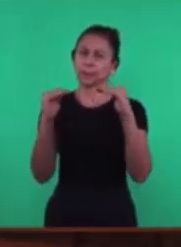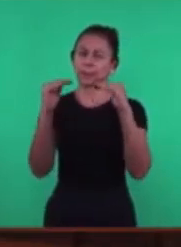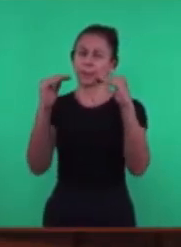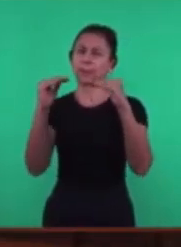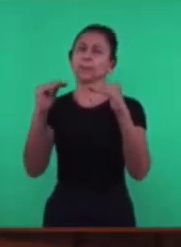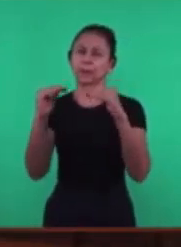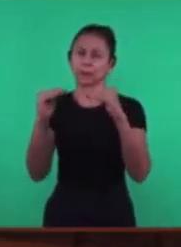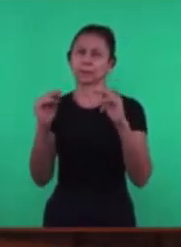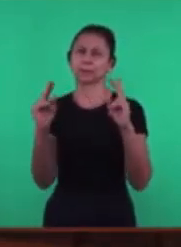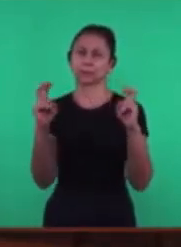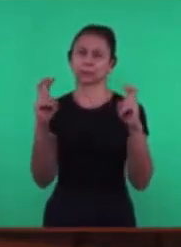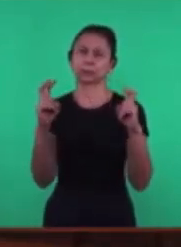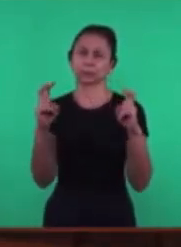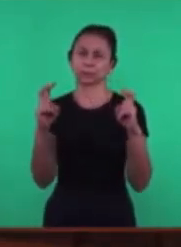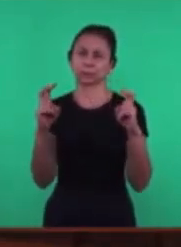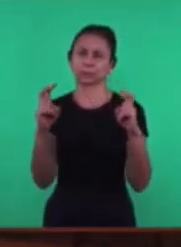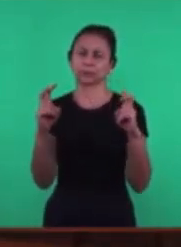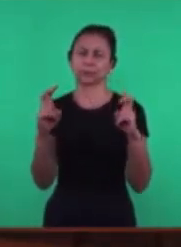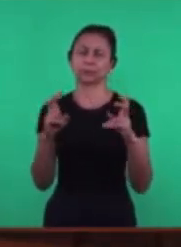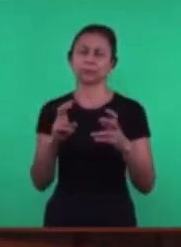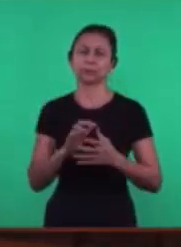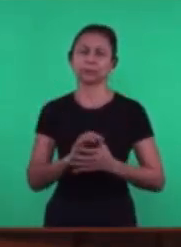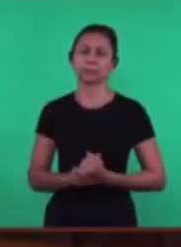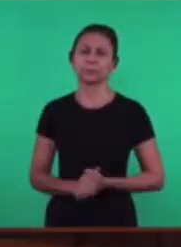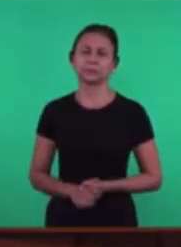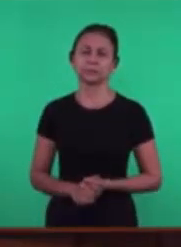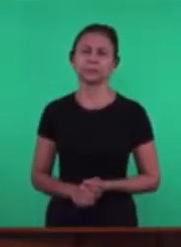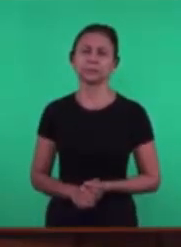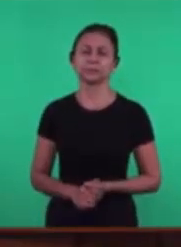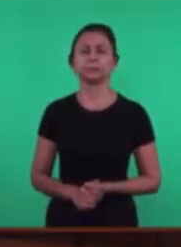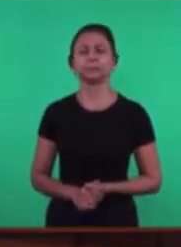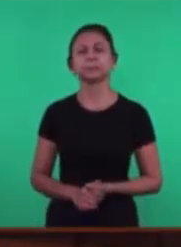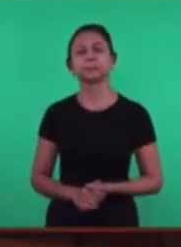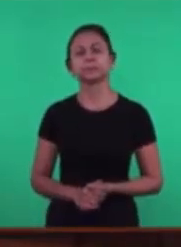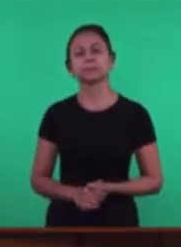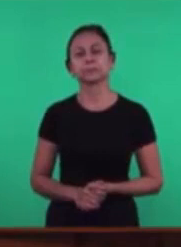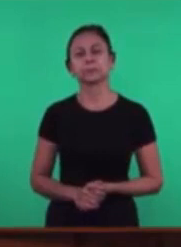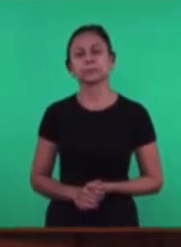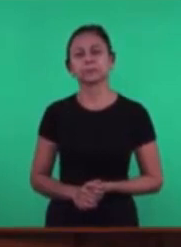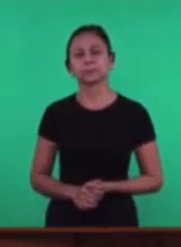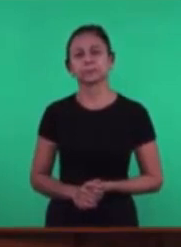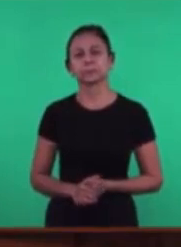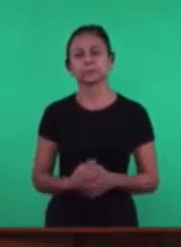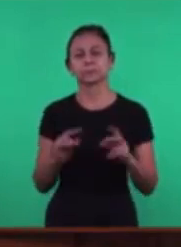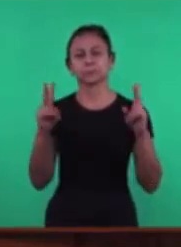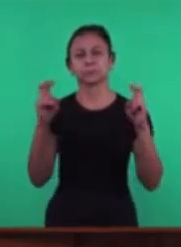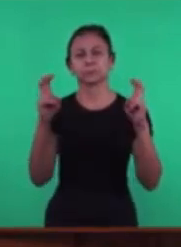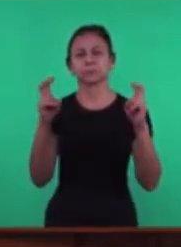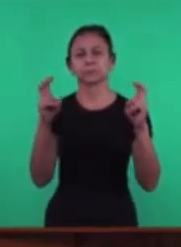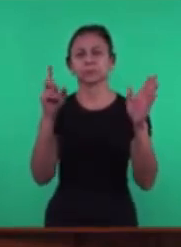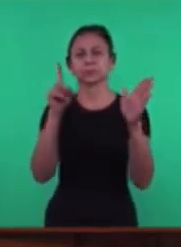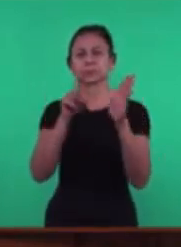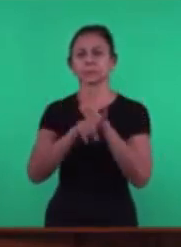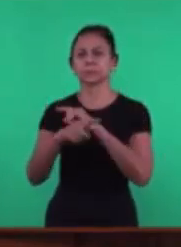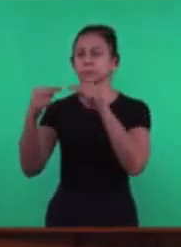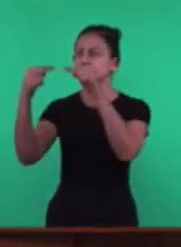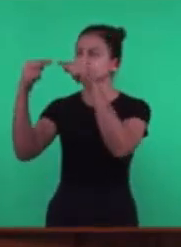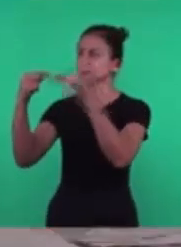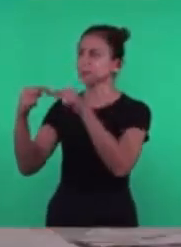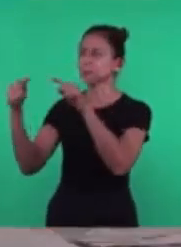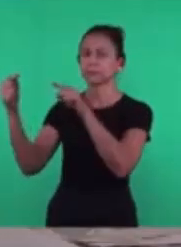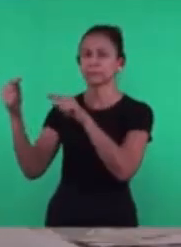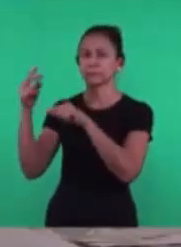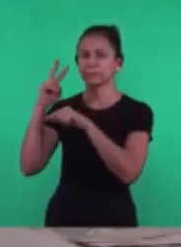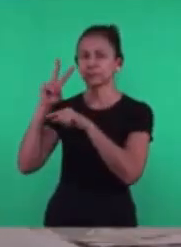respeito do assunto E o assunto foi para as nossas irmãs Foi relacionado a esta pergunta Aqui para as